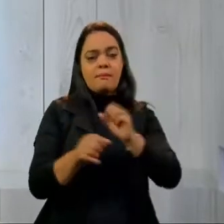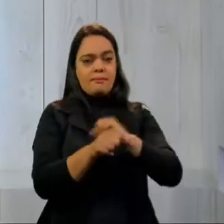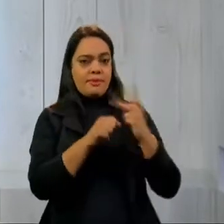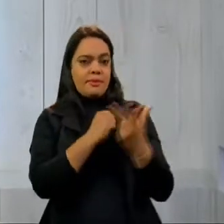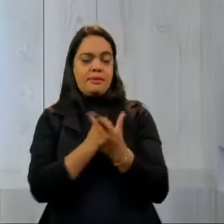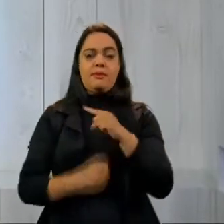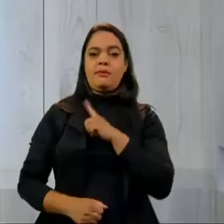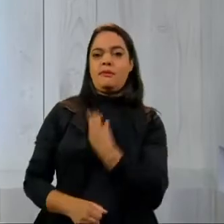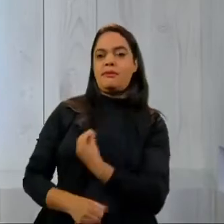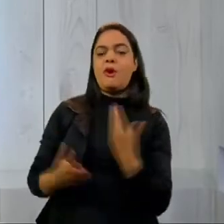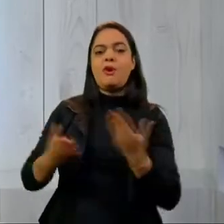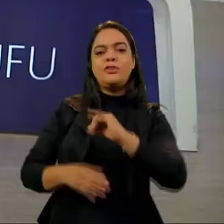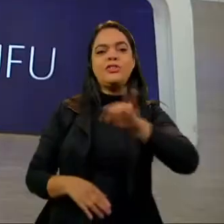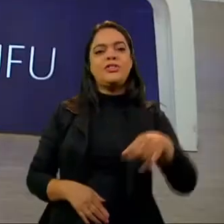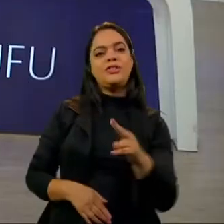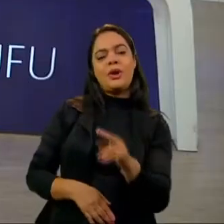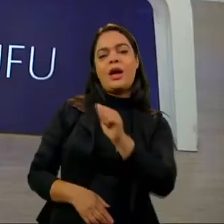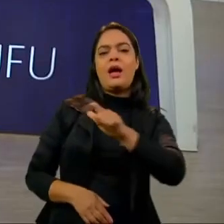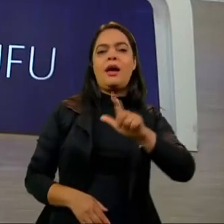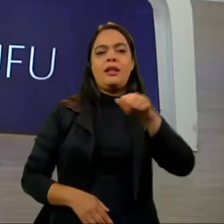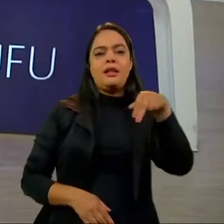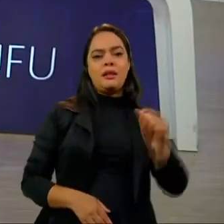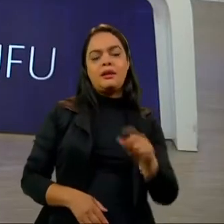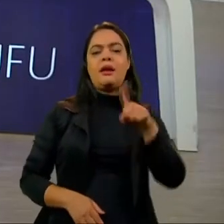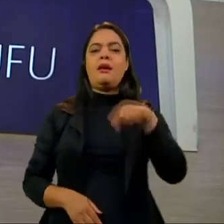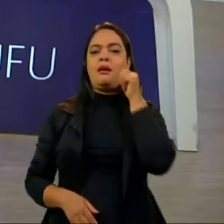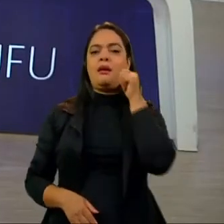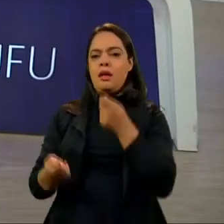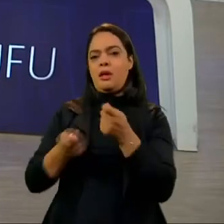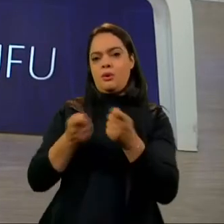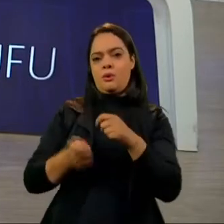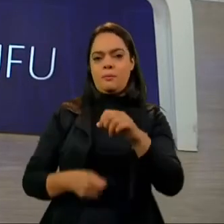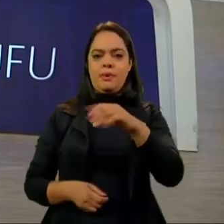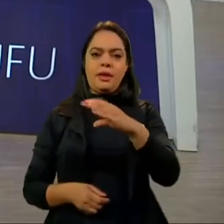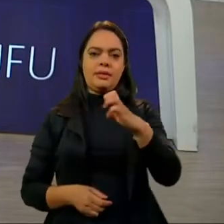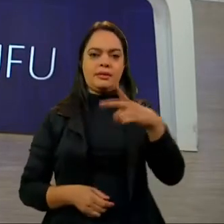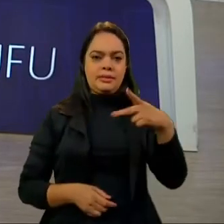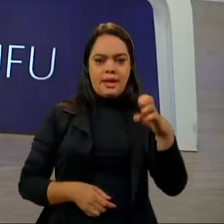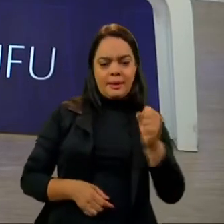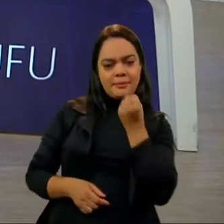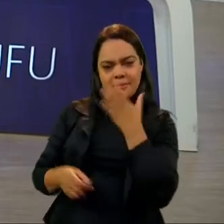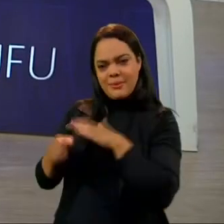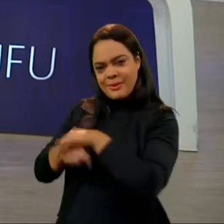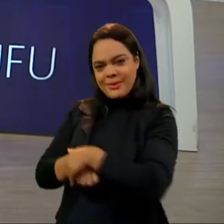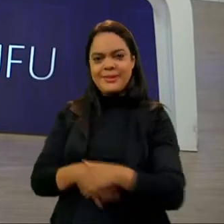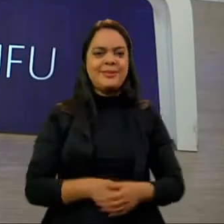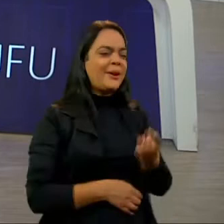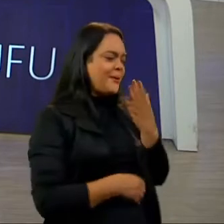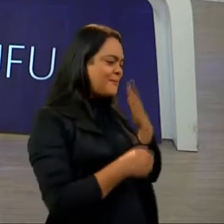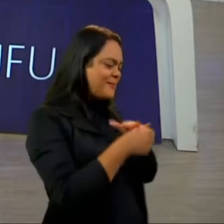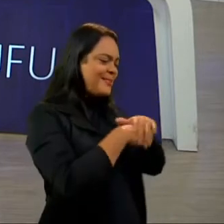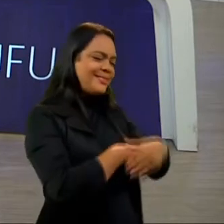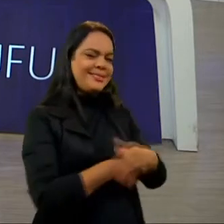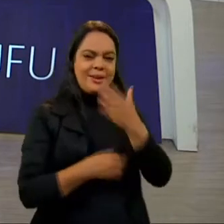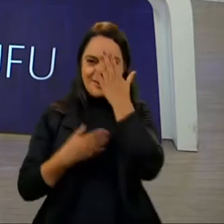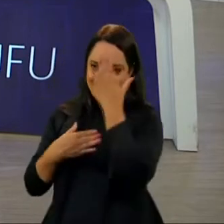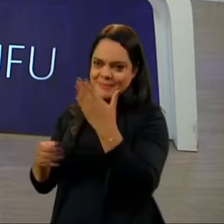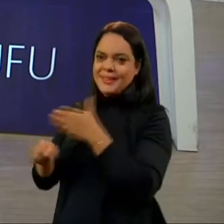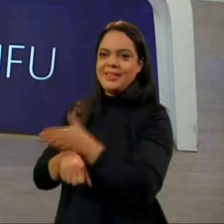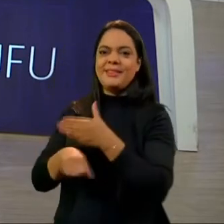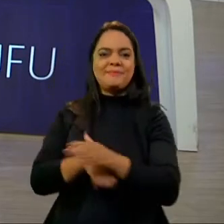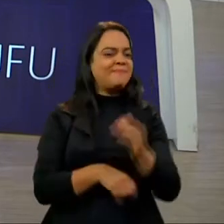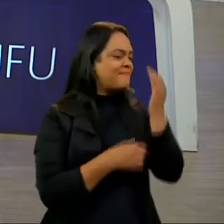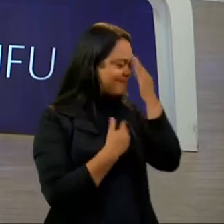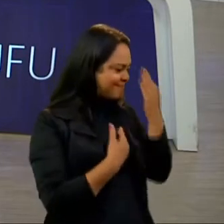gente recebe aqui no Jornal da UFO, Alana de Oliveira, que é economista do CEPES. Boa noite, Alana. Boa noite, querida. Obrigado pela participação. Eu que agradeço.